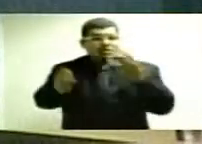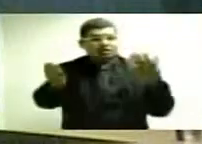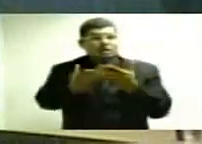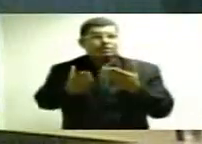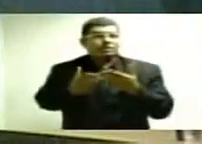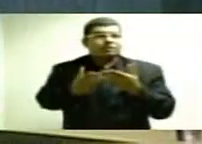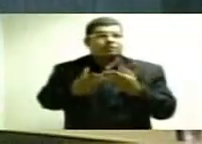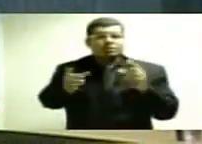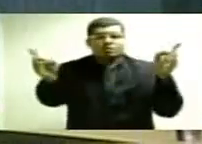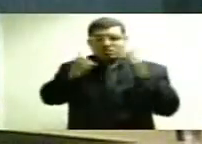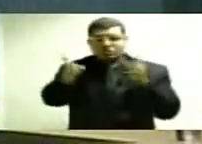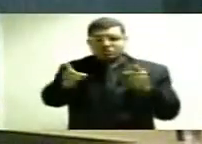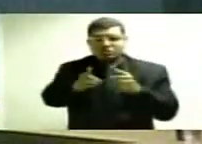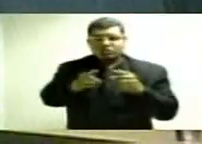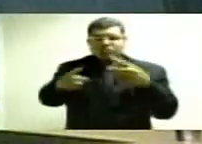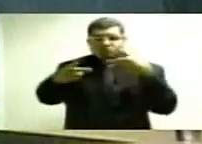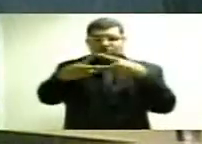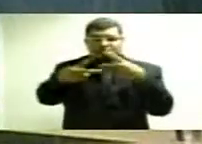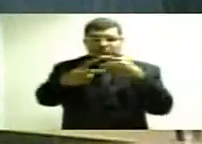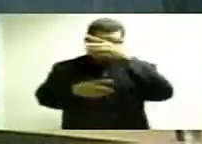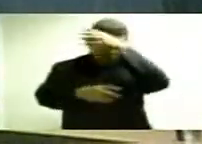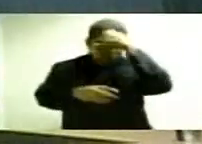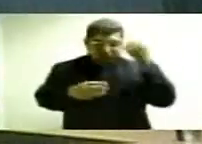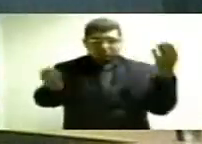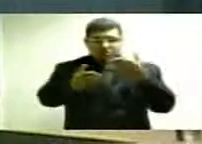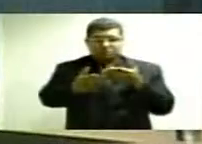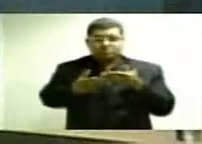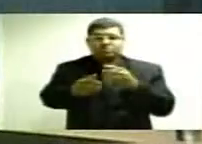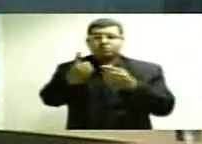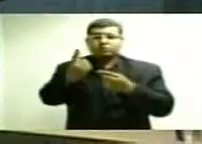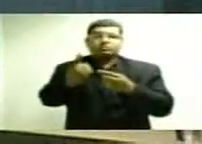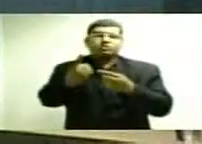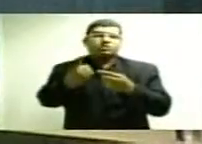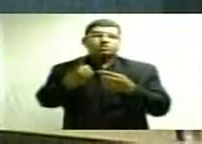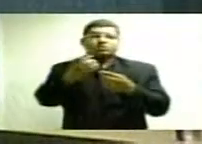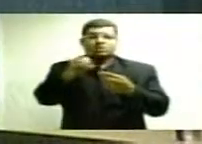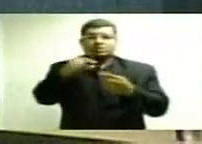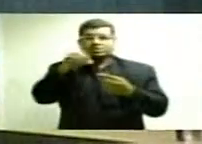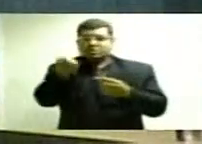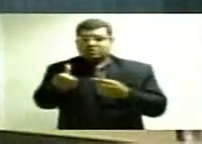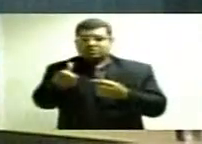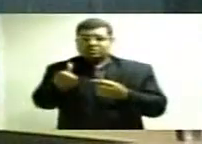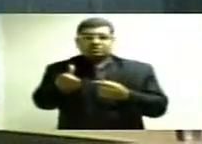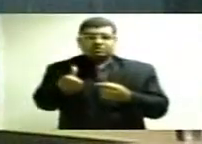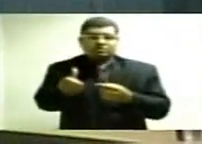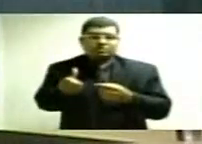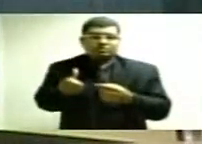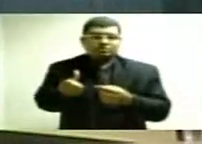a redução da taxa de administração do Amazonas Prev de 1 para 0,6%.